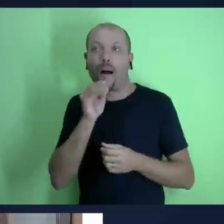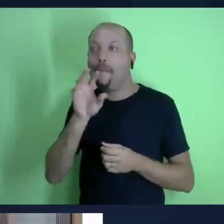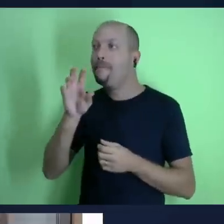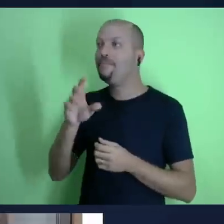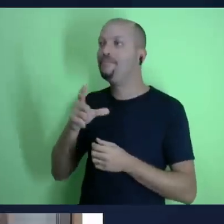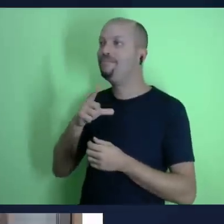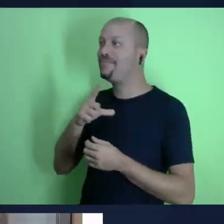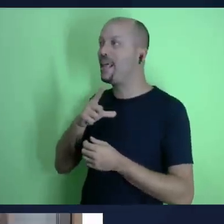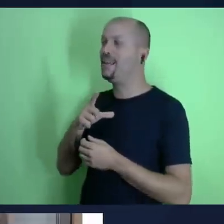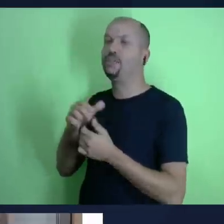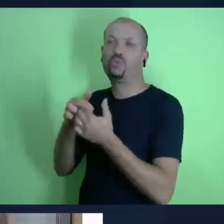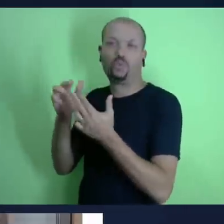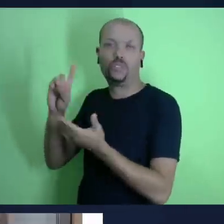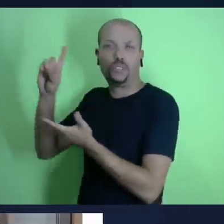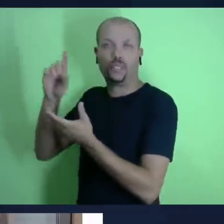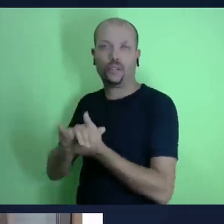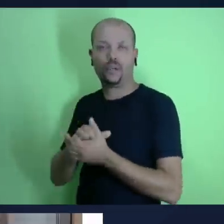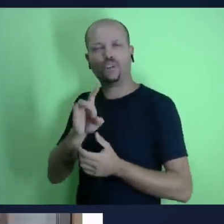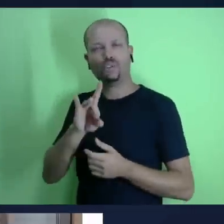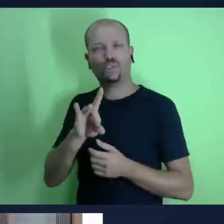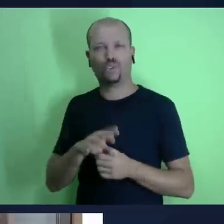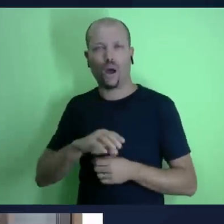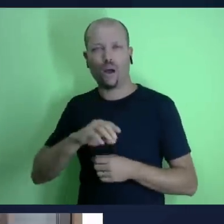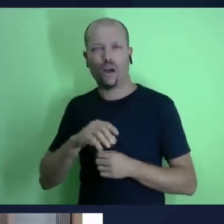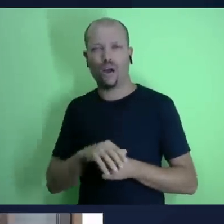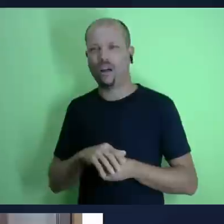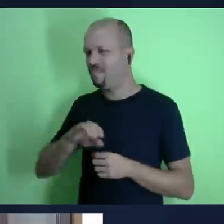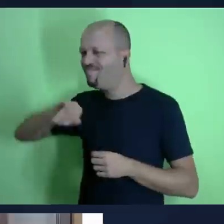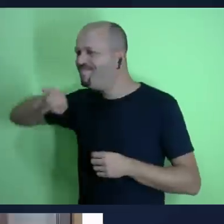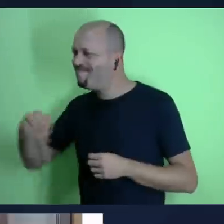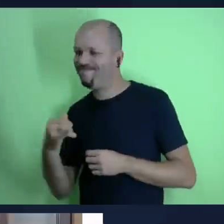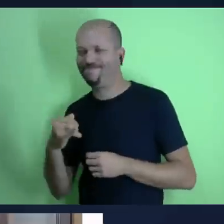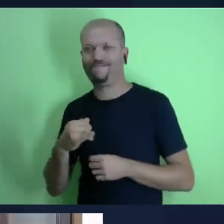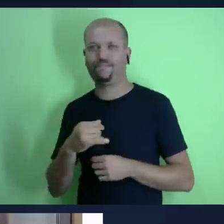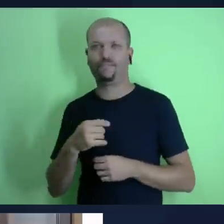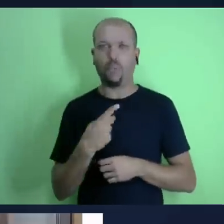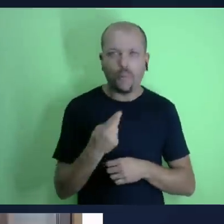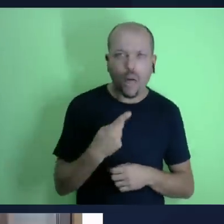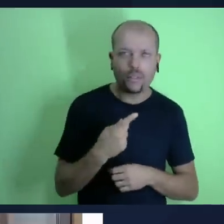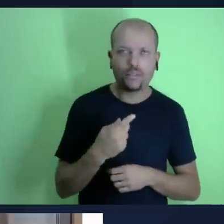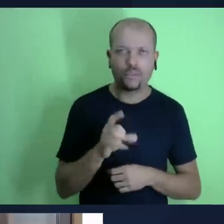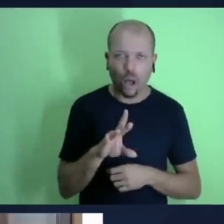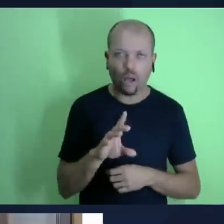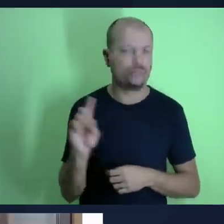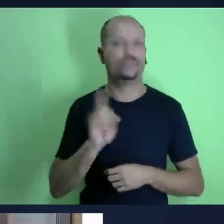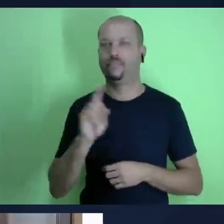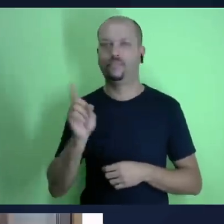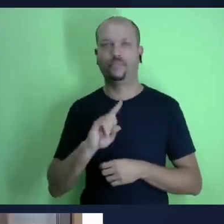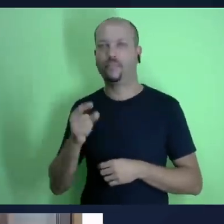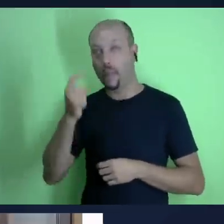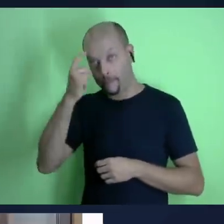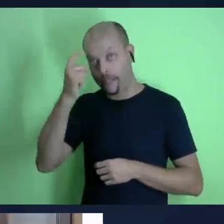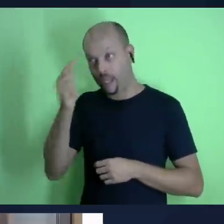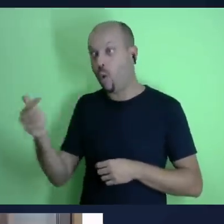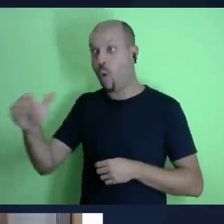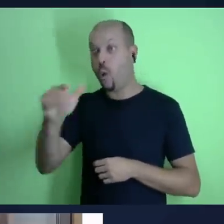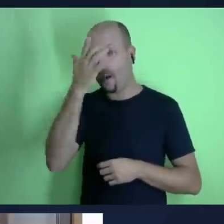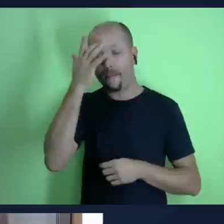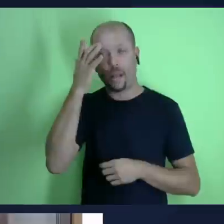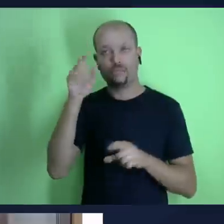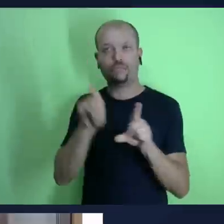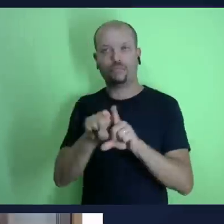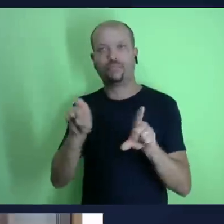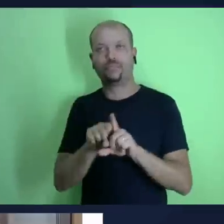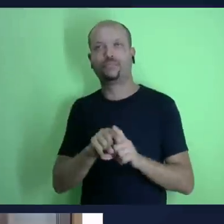pensamento que diz assim é ganhe o máximo que você puder economize o